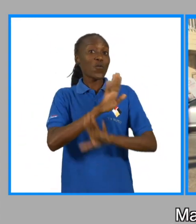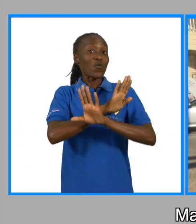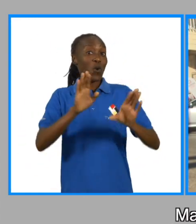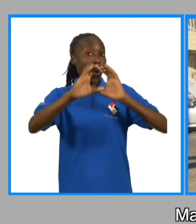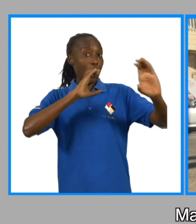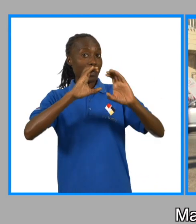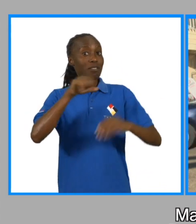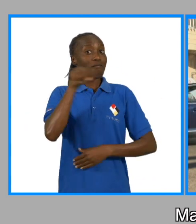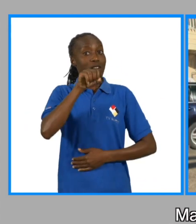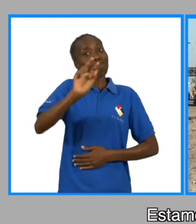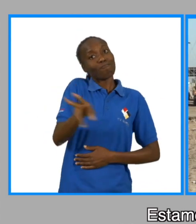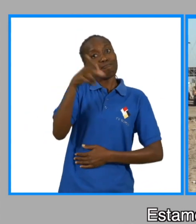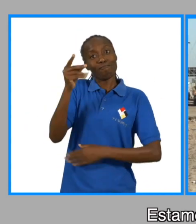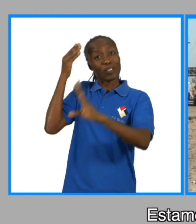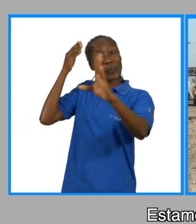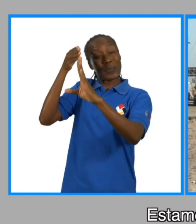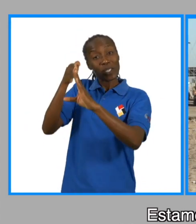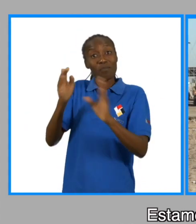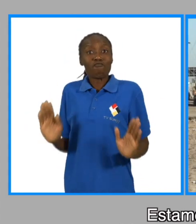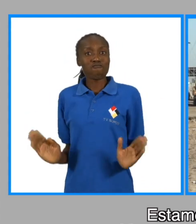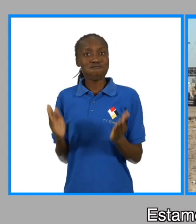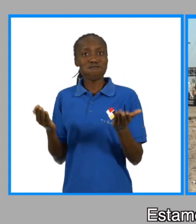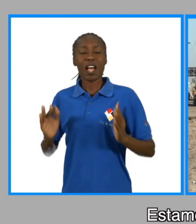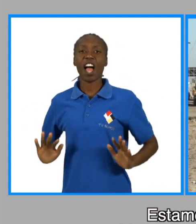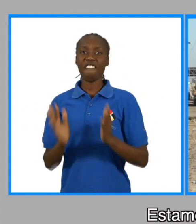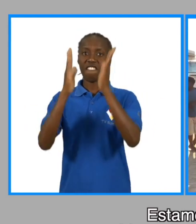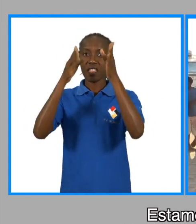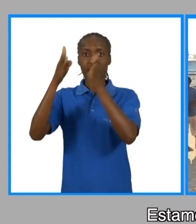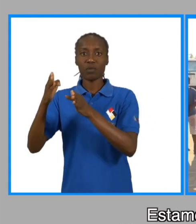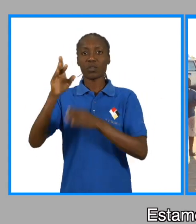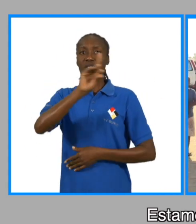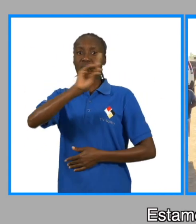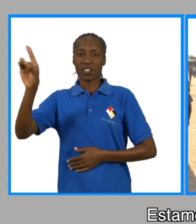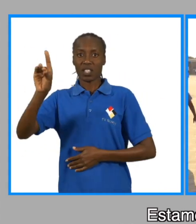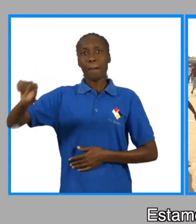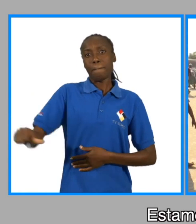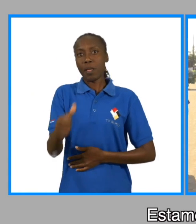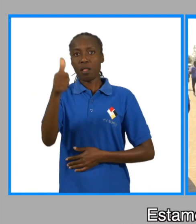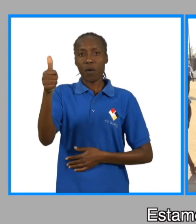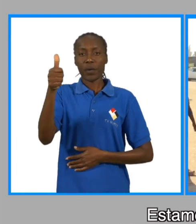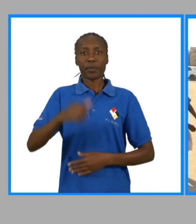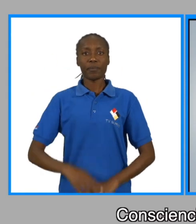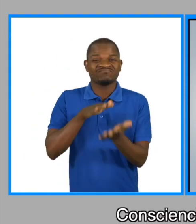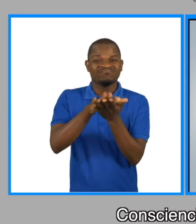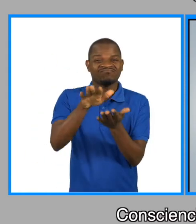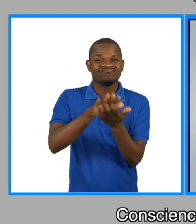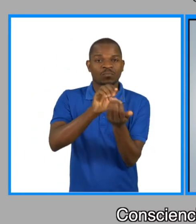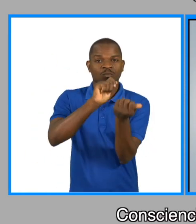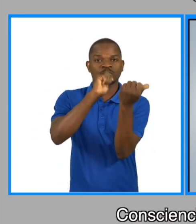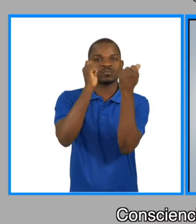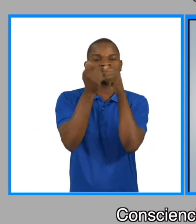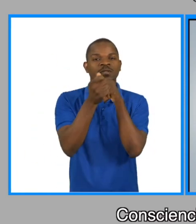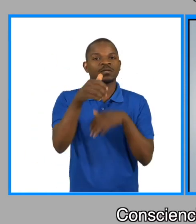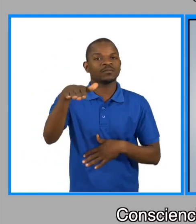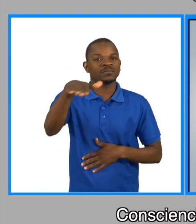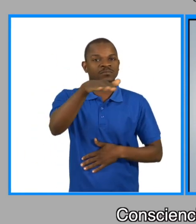não é apenas comunicação. Estamos focados em promover uma vida melhor para as pessoas com deficiência. Consencializar